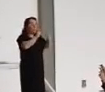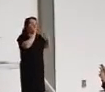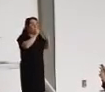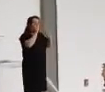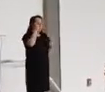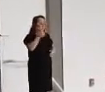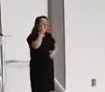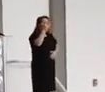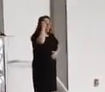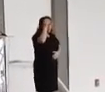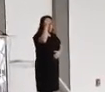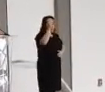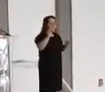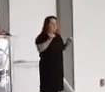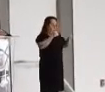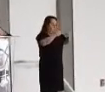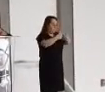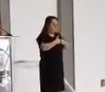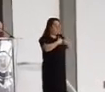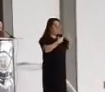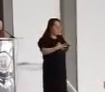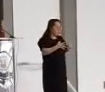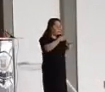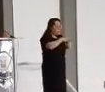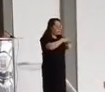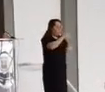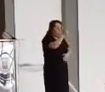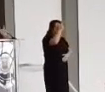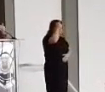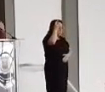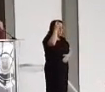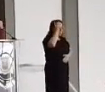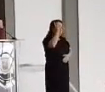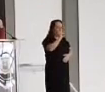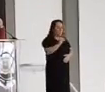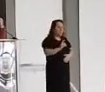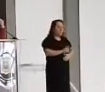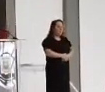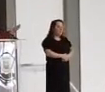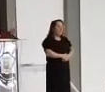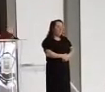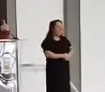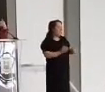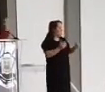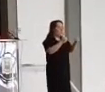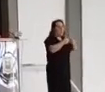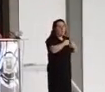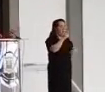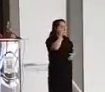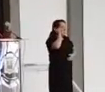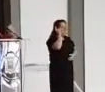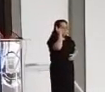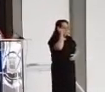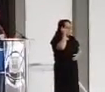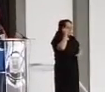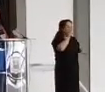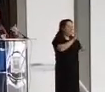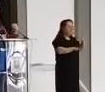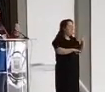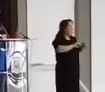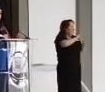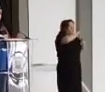Da importância de incluir a pessoa com deficiência, né? Seja ela síndrome de Down, seja autista, qualquer ela,